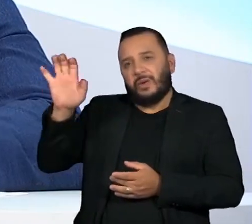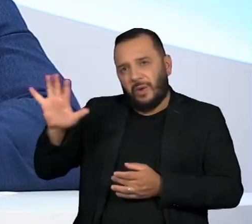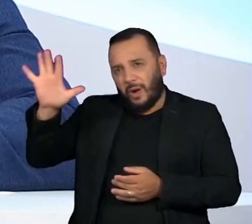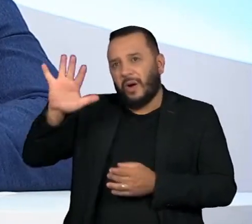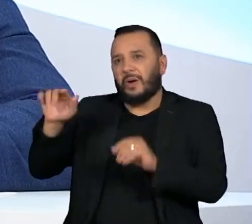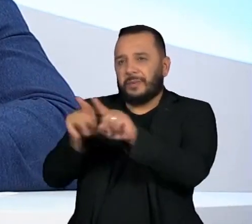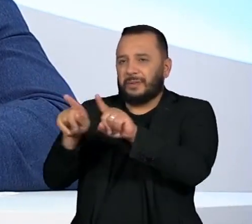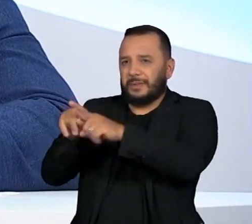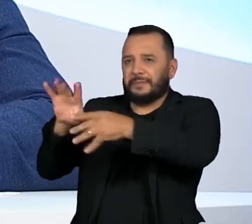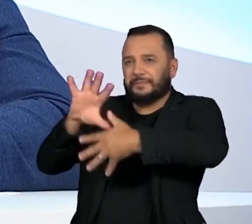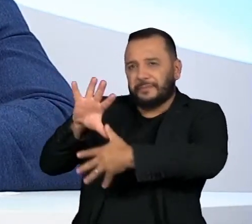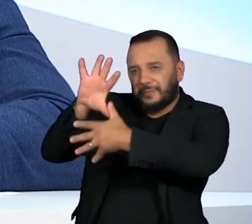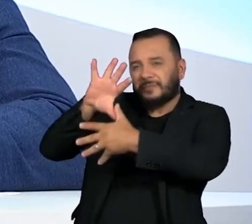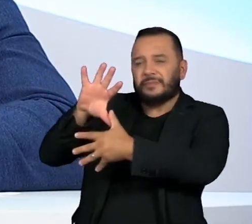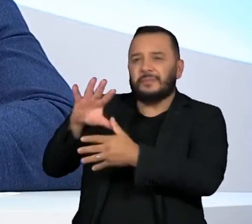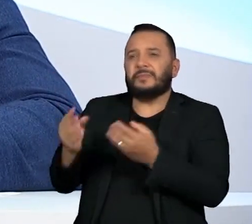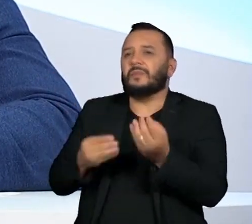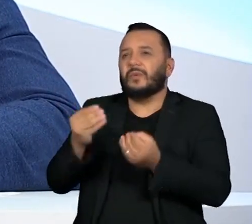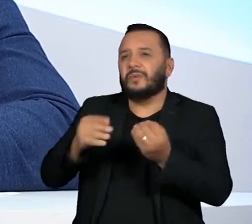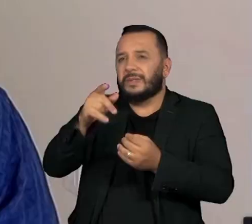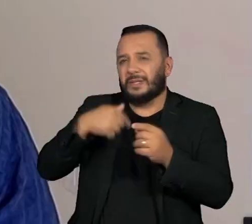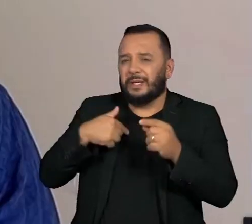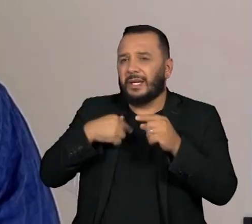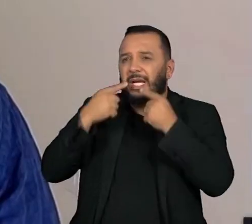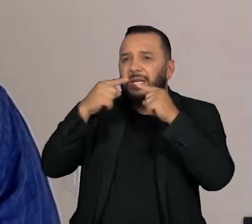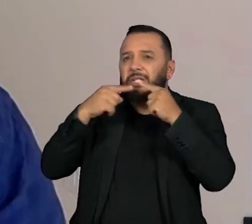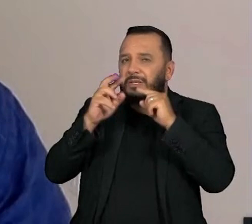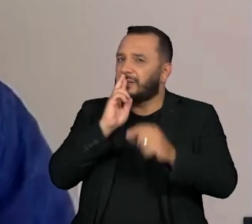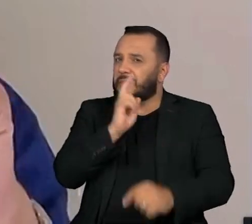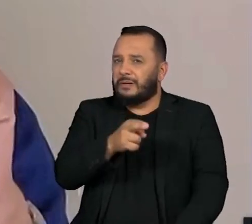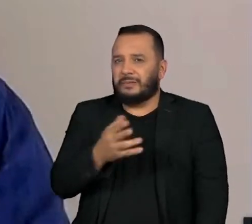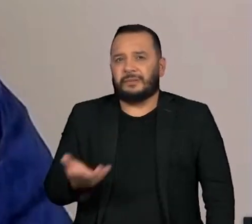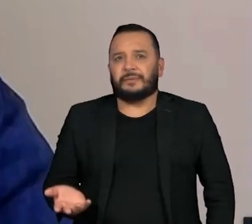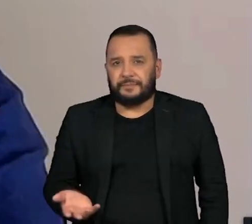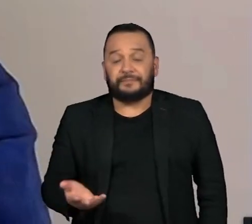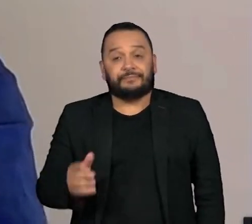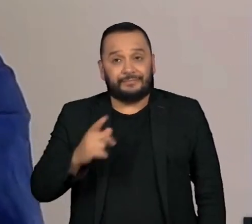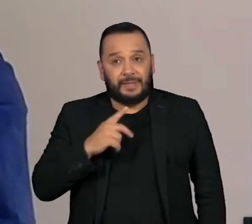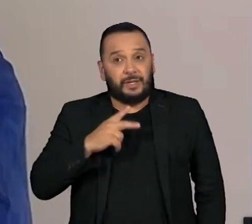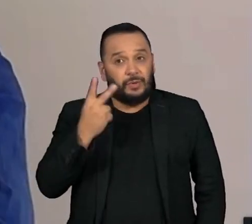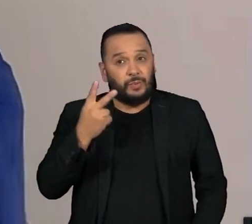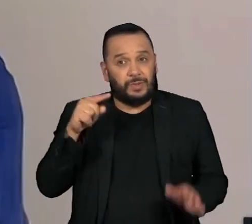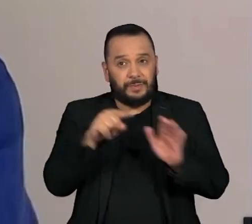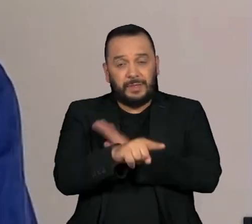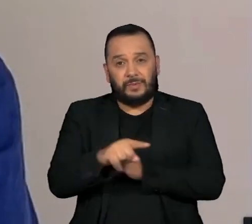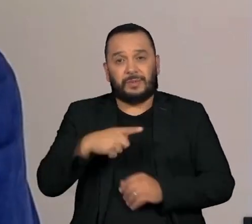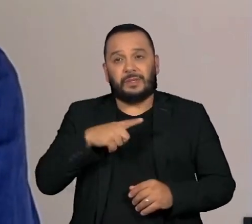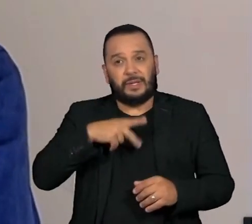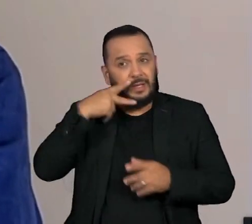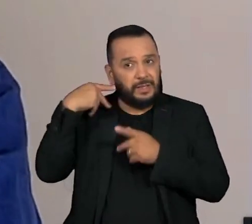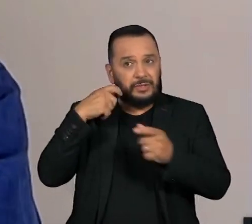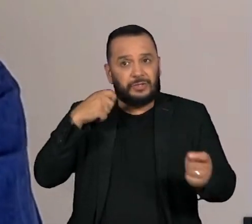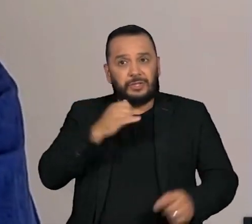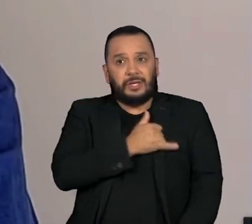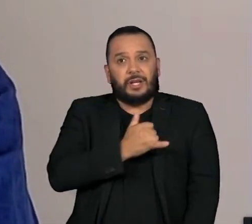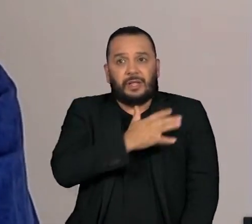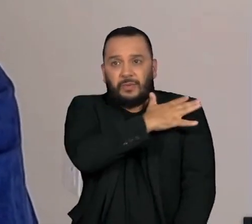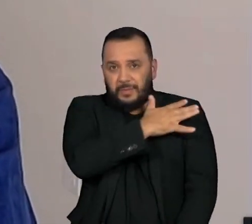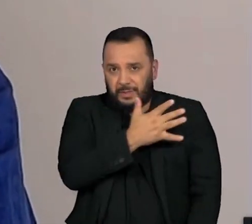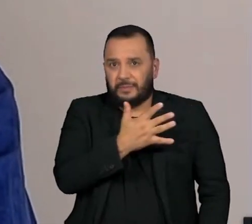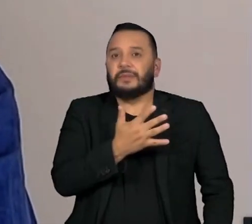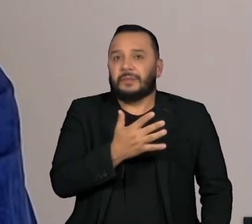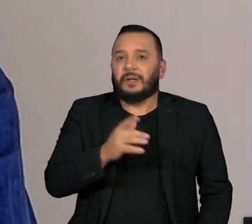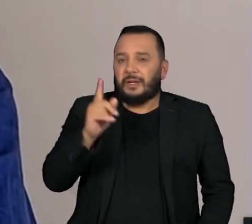Como o senhor responderia a essa crítica? Eu queria fazer duas perguntas, com os indígenas e romanos. A ver, o tema,